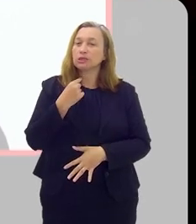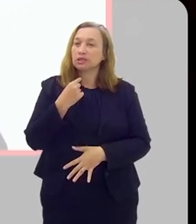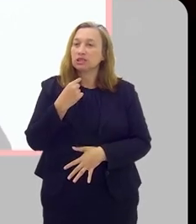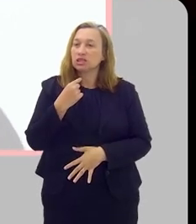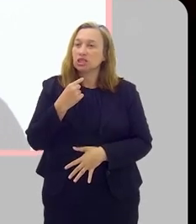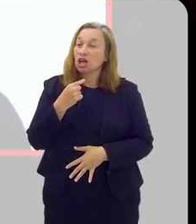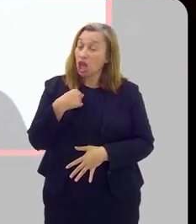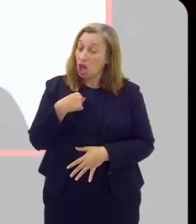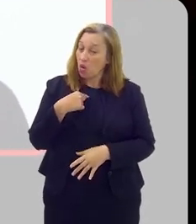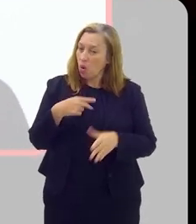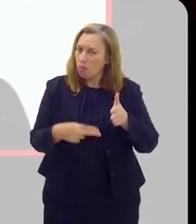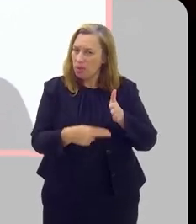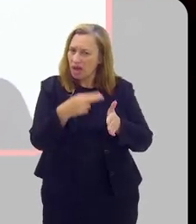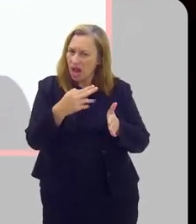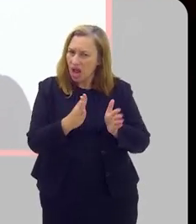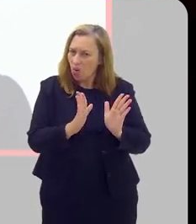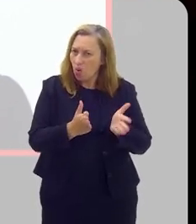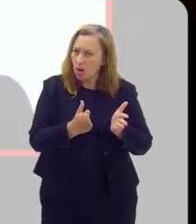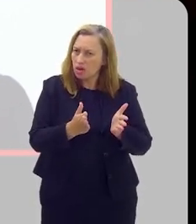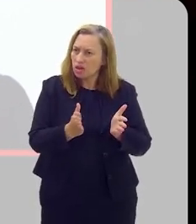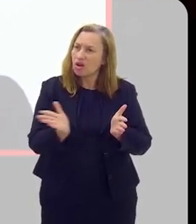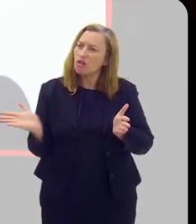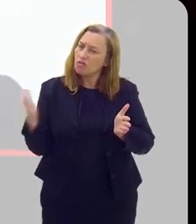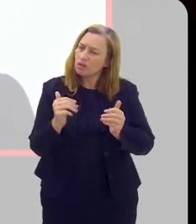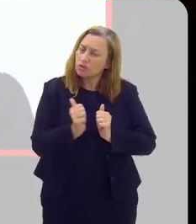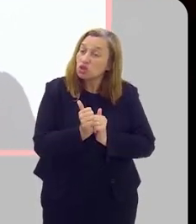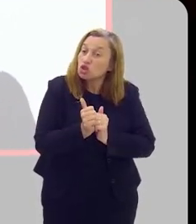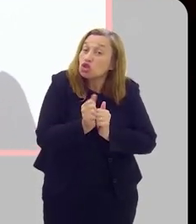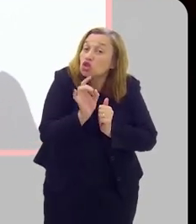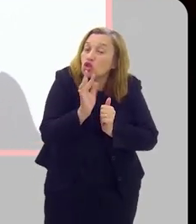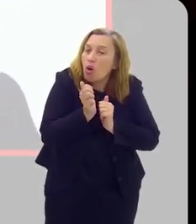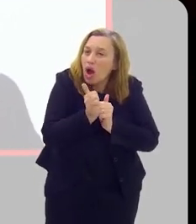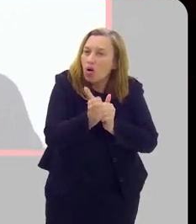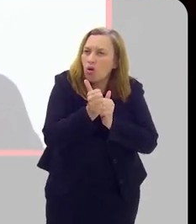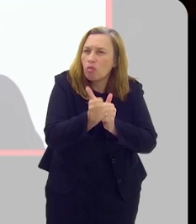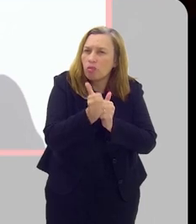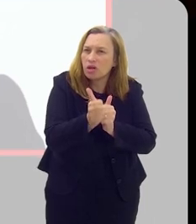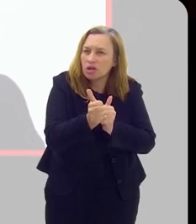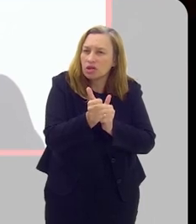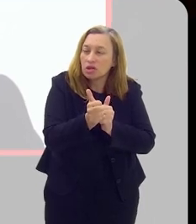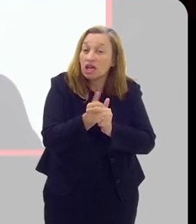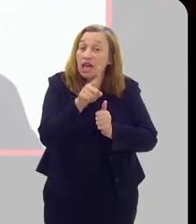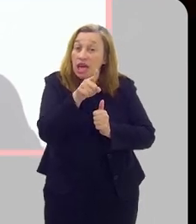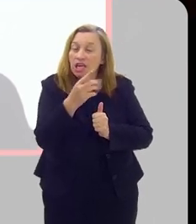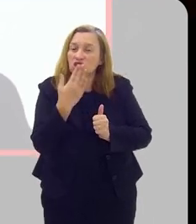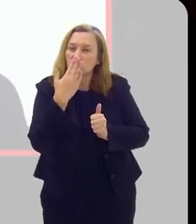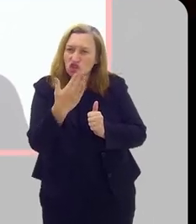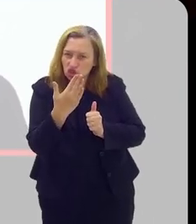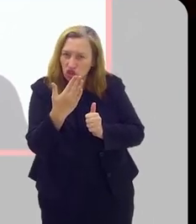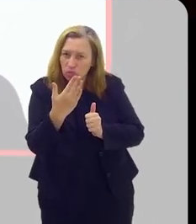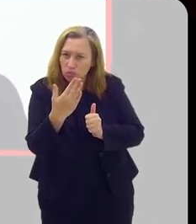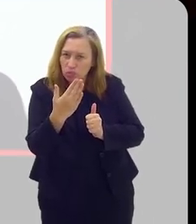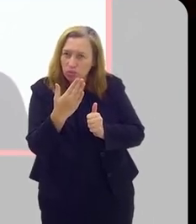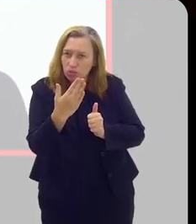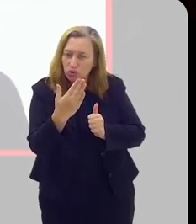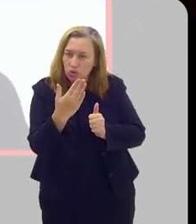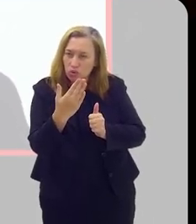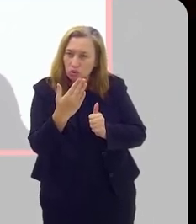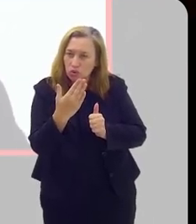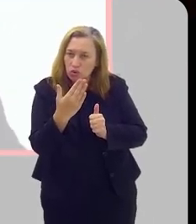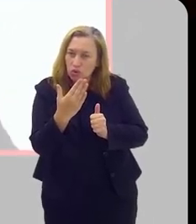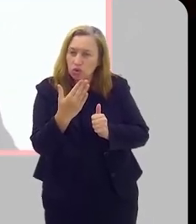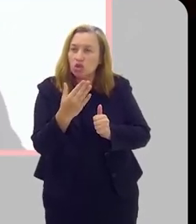assim, olha, ao invés de eu te operar agora, vamos acompanhar, porque tudo indica que esse tipo, no seu